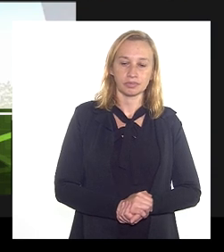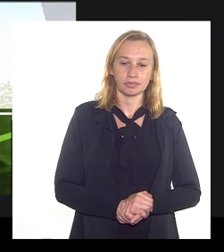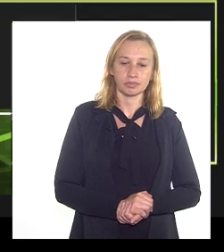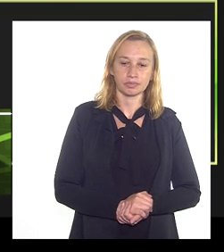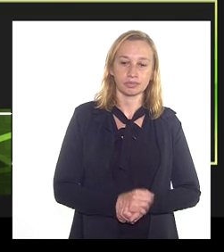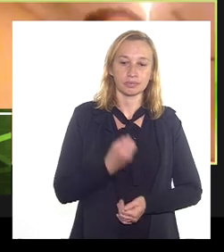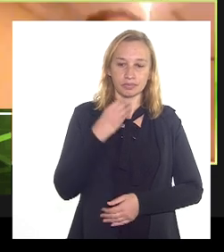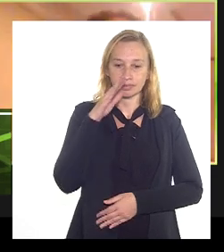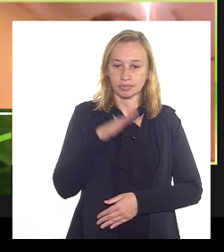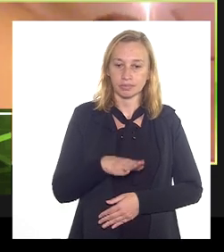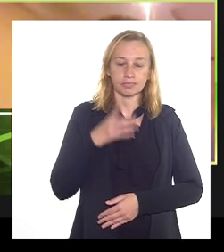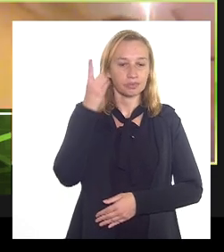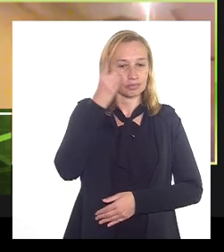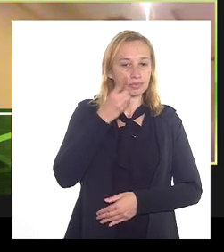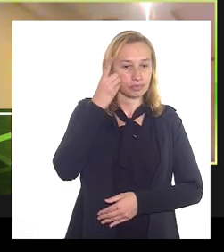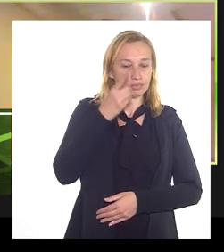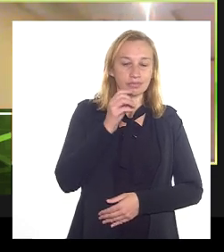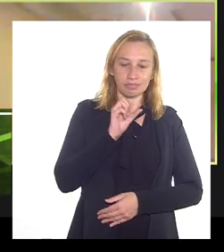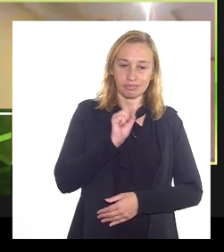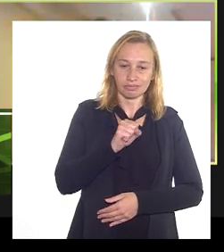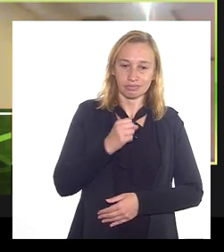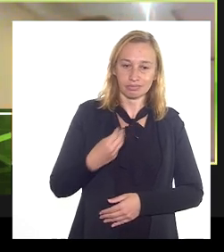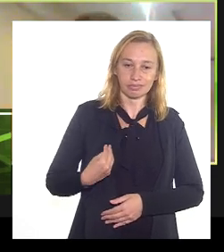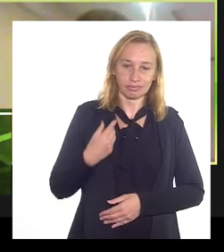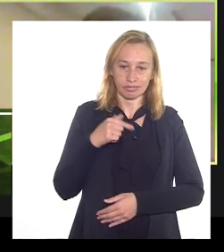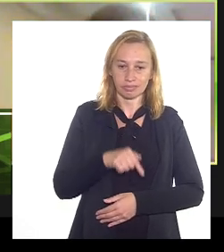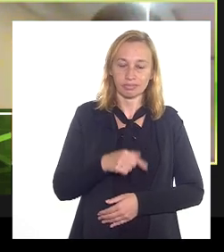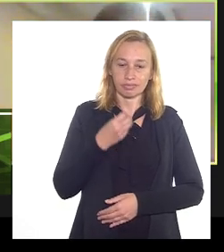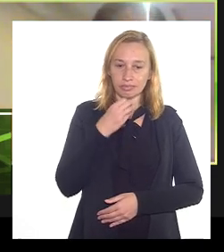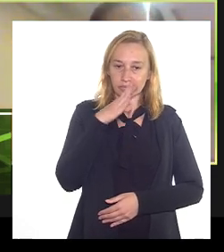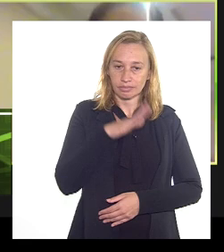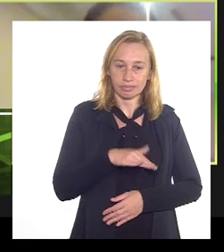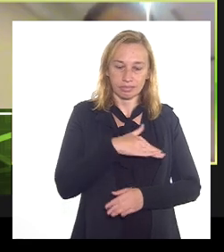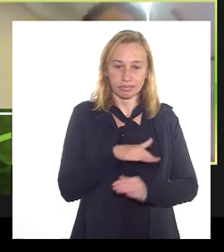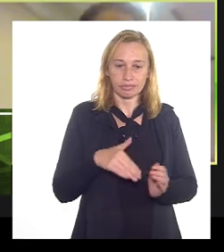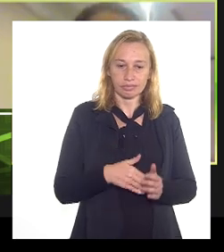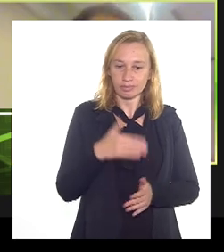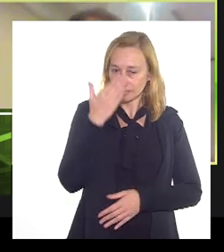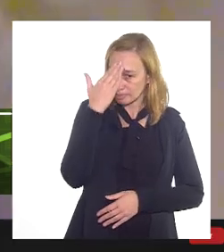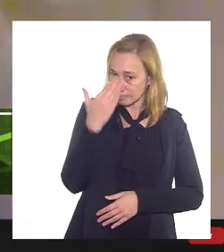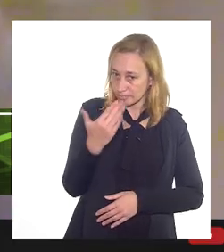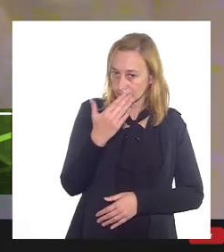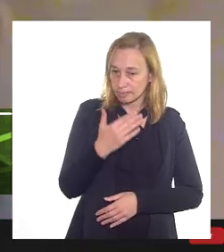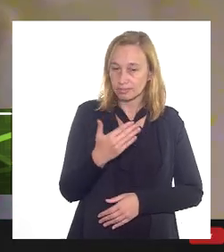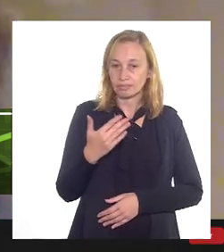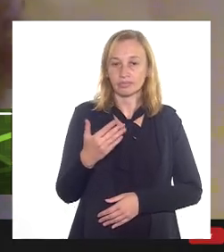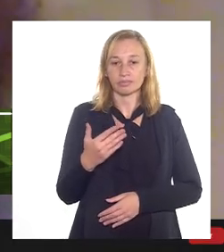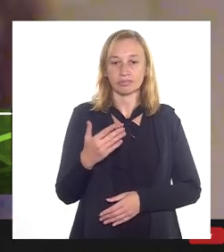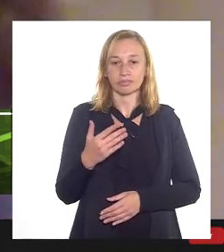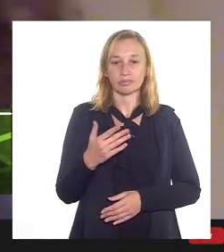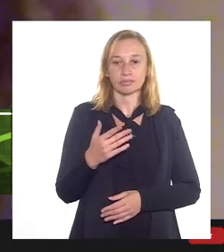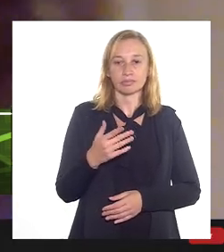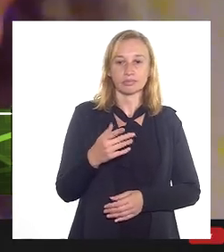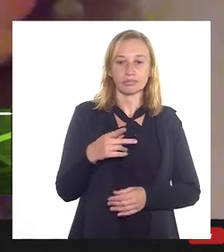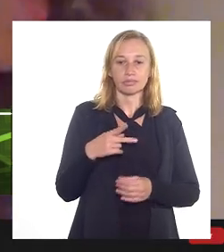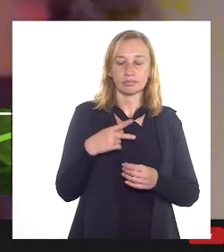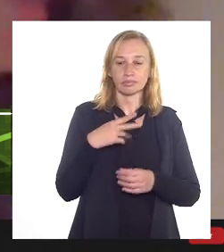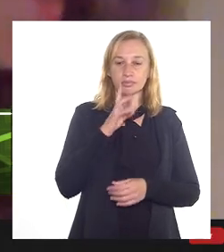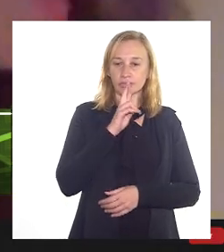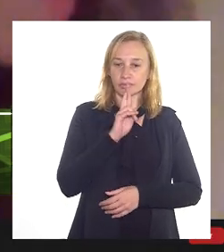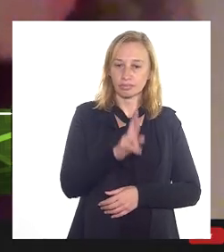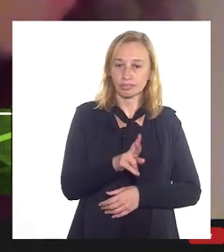Boa tarde, deputado. Sim, estou aqui presente. Boa tarde a todos. Obrigada aí pelos esclarecimentos, pessoal da Petrobras.